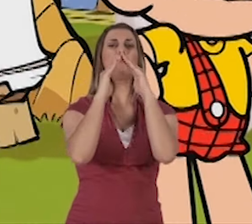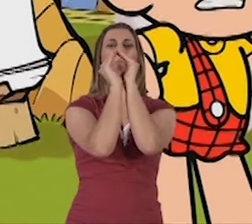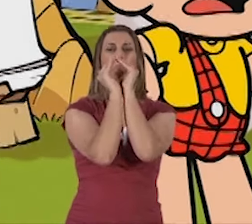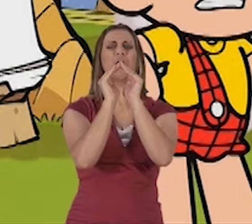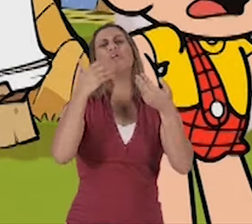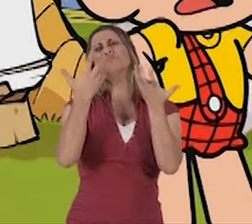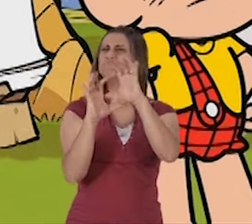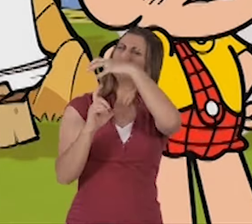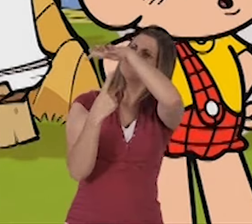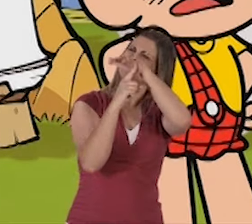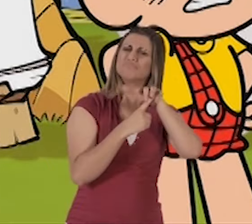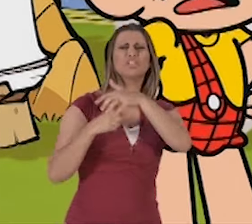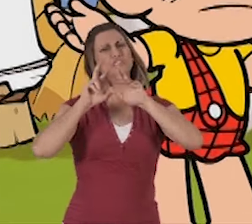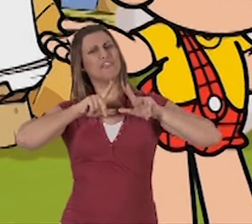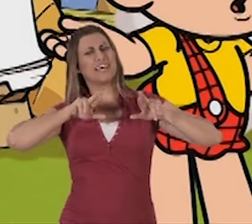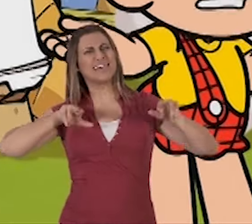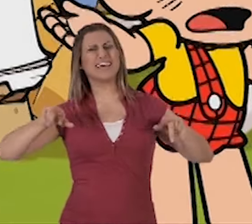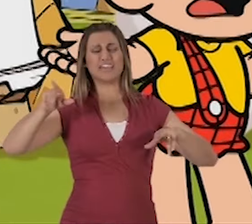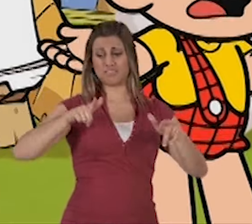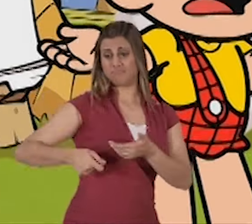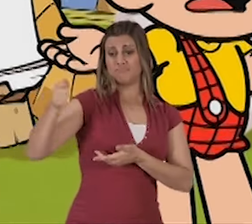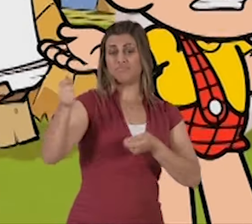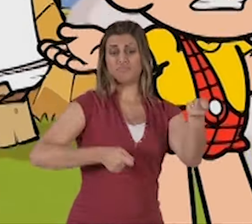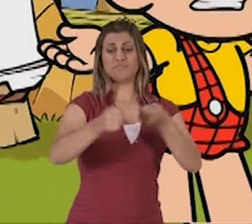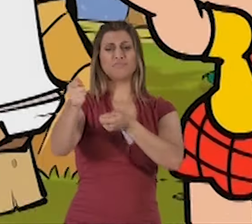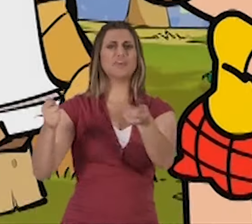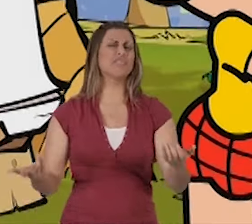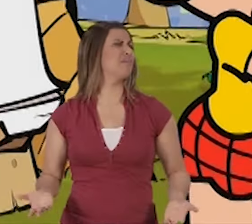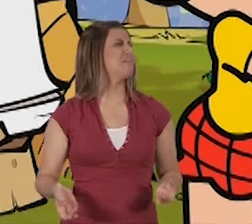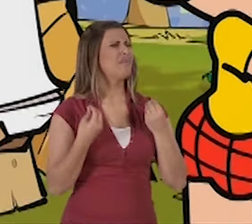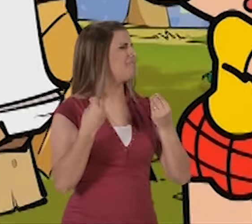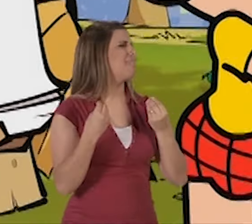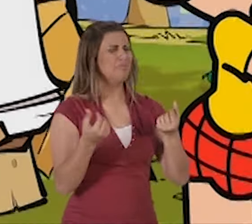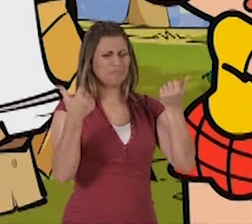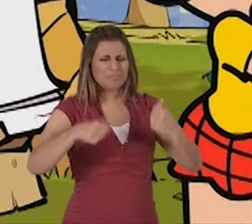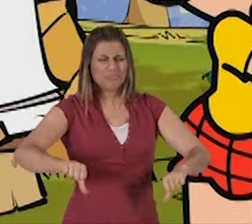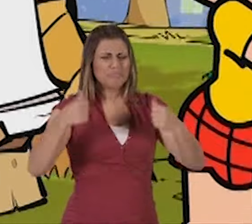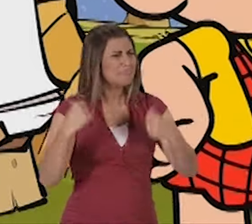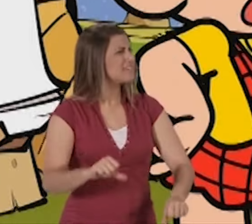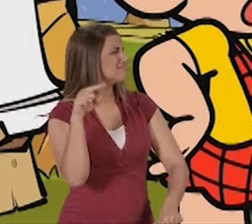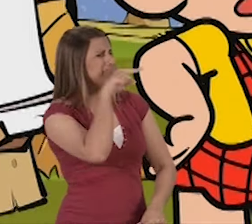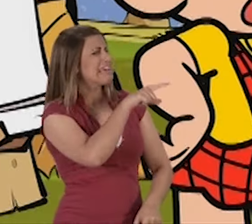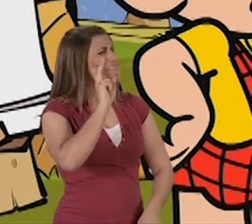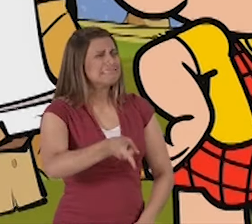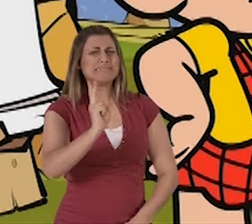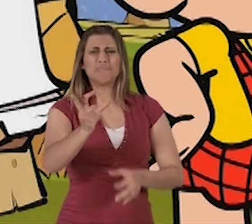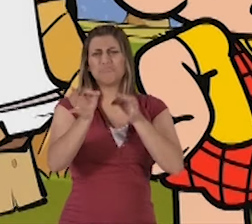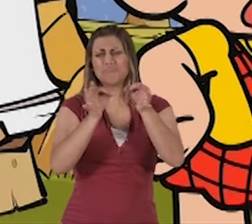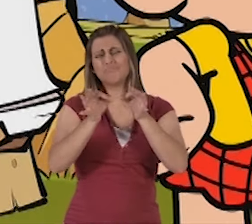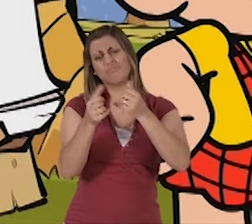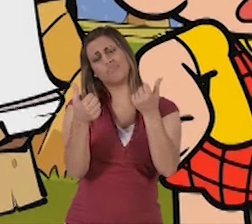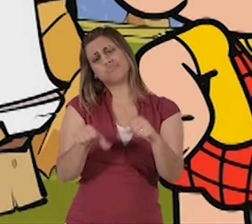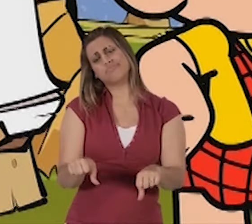de pirâmides, baterieira, foguete, as portáteis... Você tem que admitir, Franjinha, as suas máquinas do